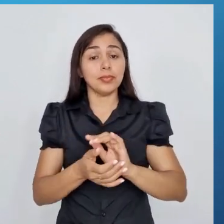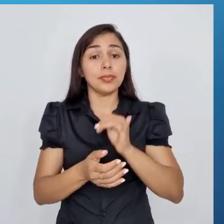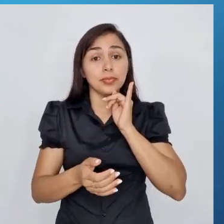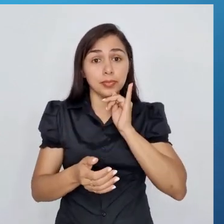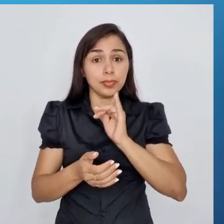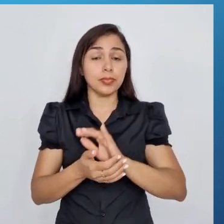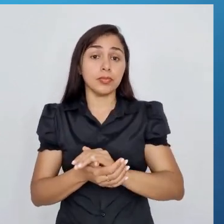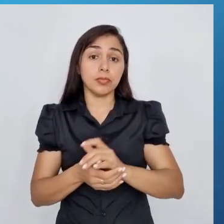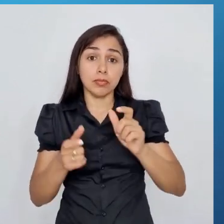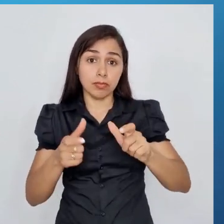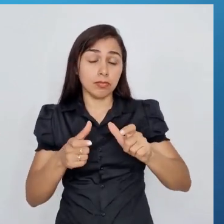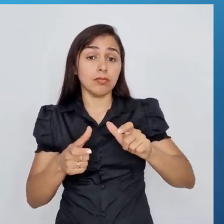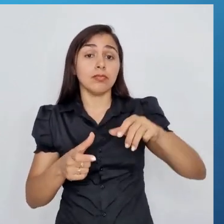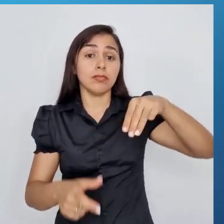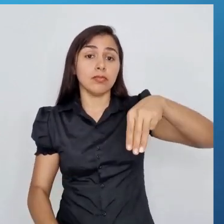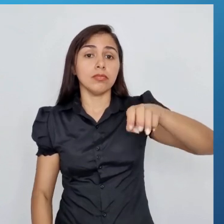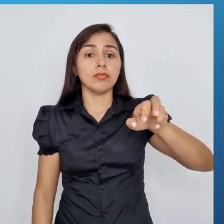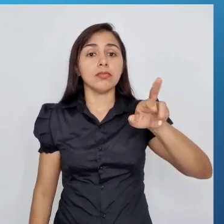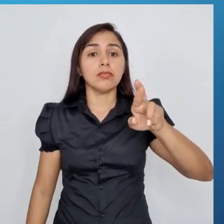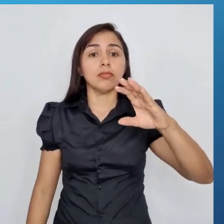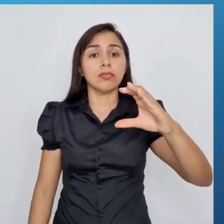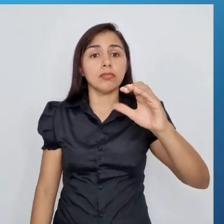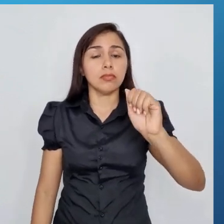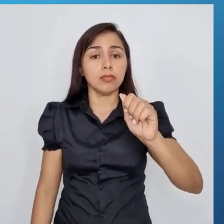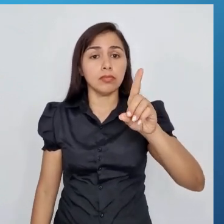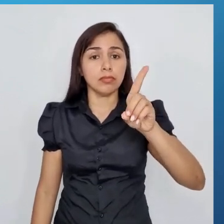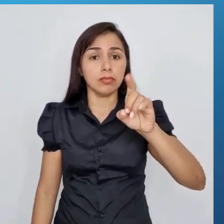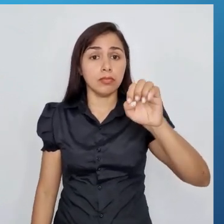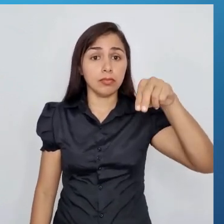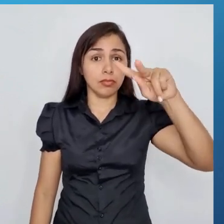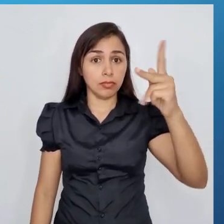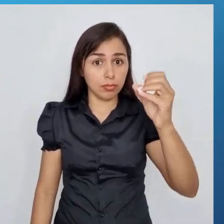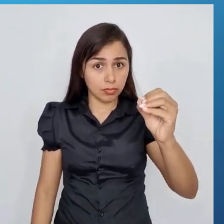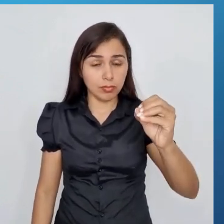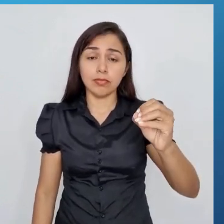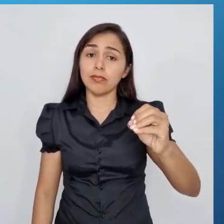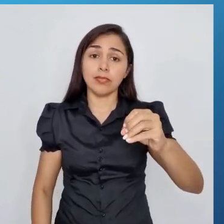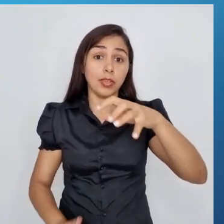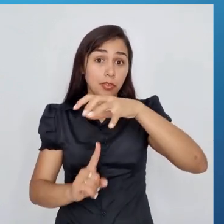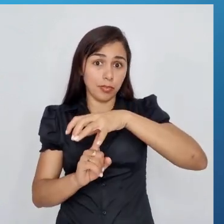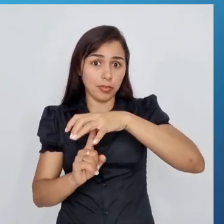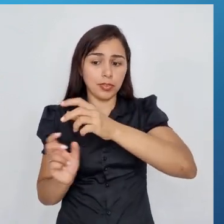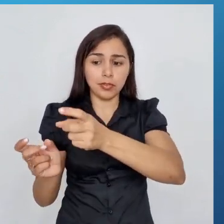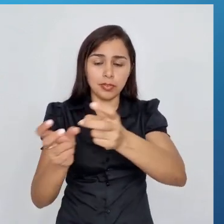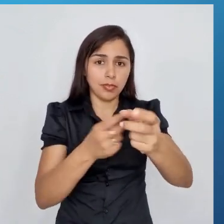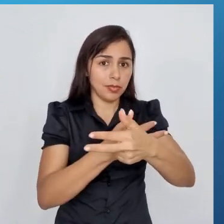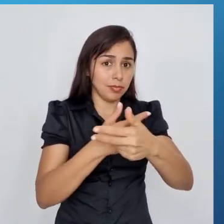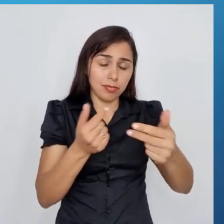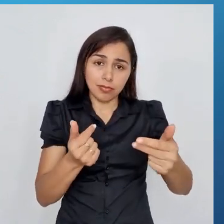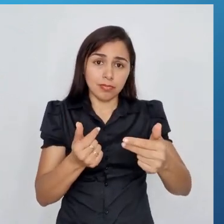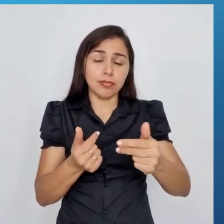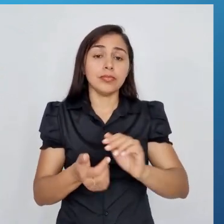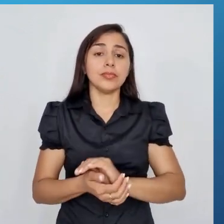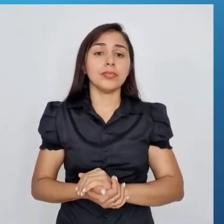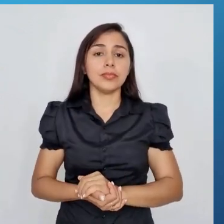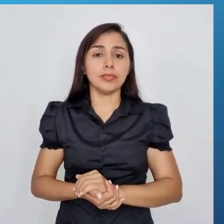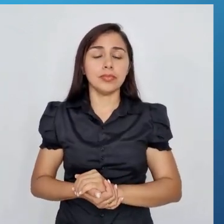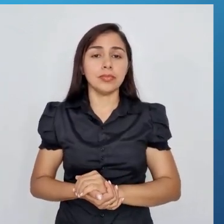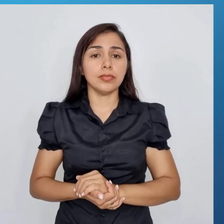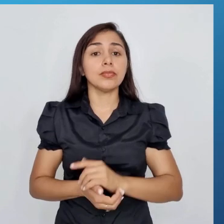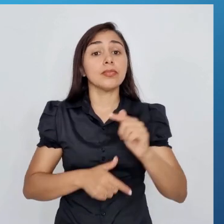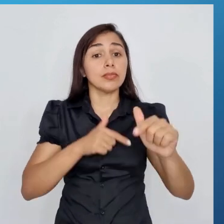a feira do Bom Sucesso, a feirinha do Bacuri. Nas feiras, está presente essa atividade econômica do